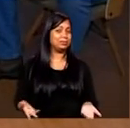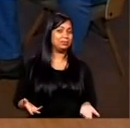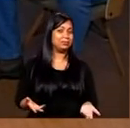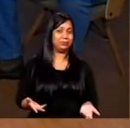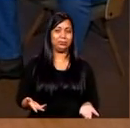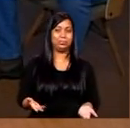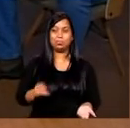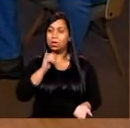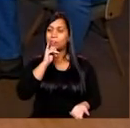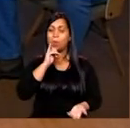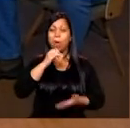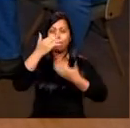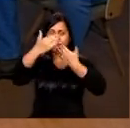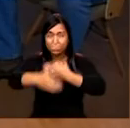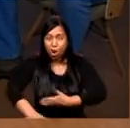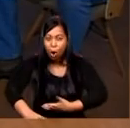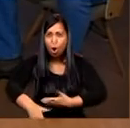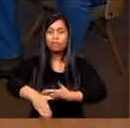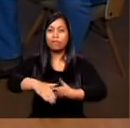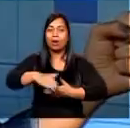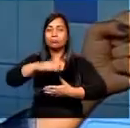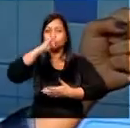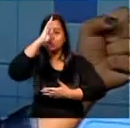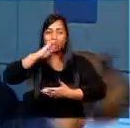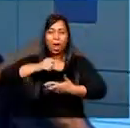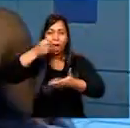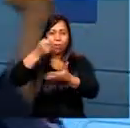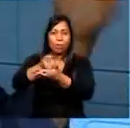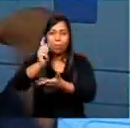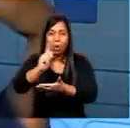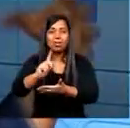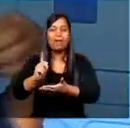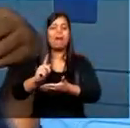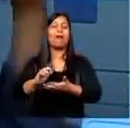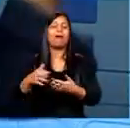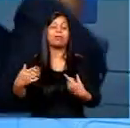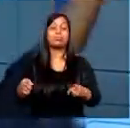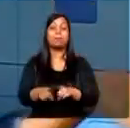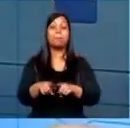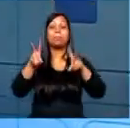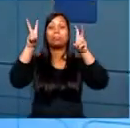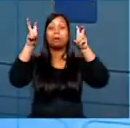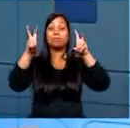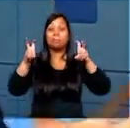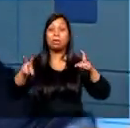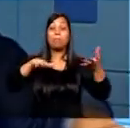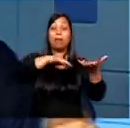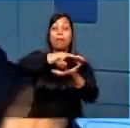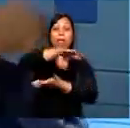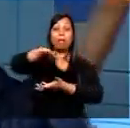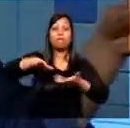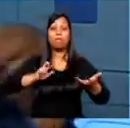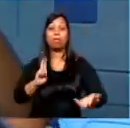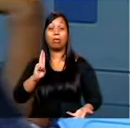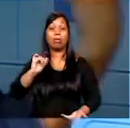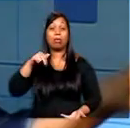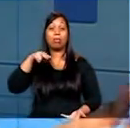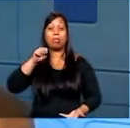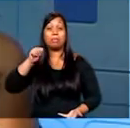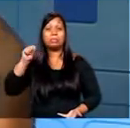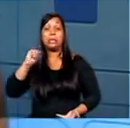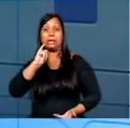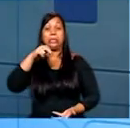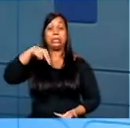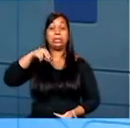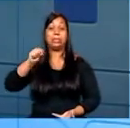vestibular e não sabe como fazer. Ou discussão sobre um tema aí que está muito em voga, por exemplo, a reforma da Previdência. O que é? É bom? Não é? De que